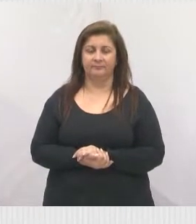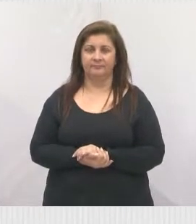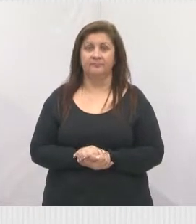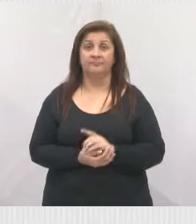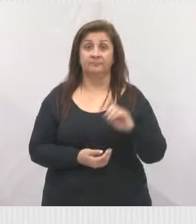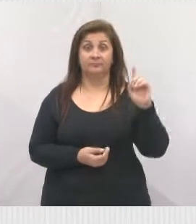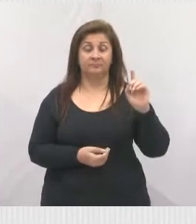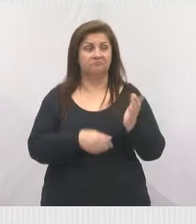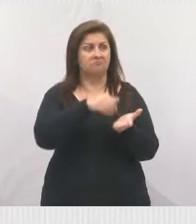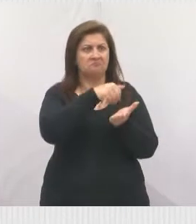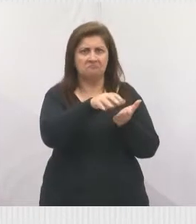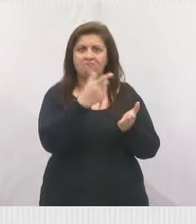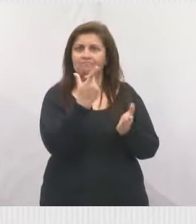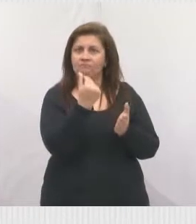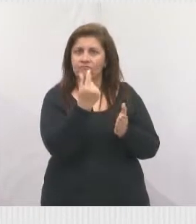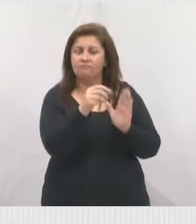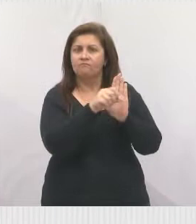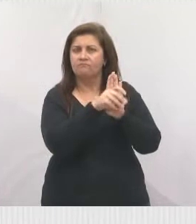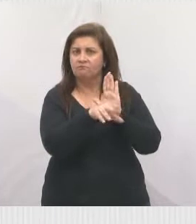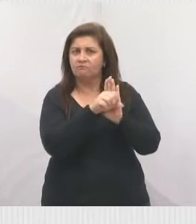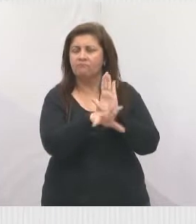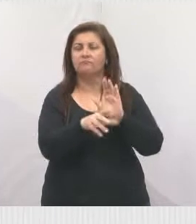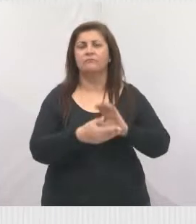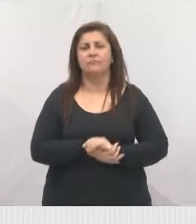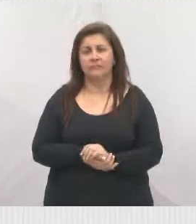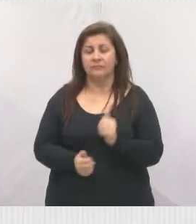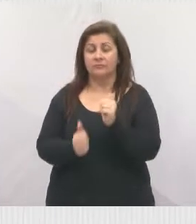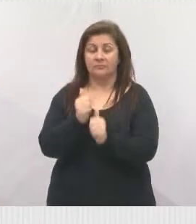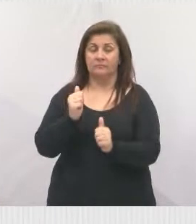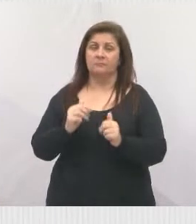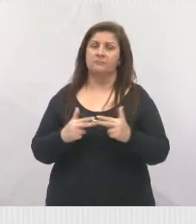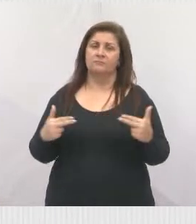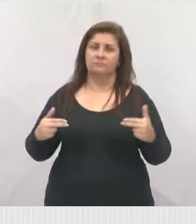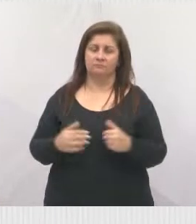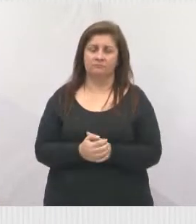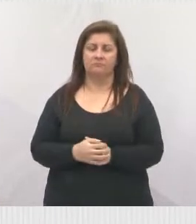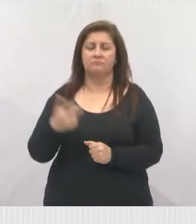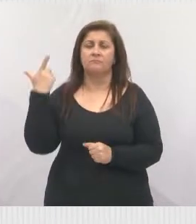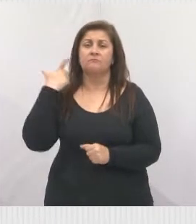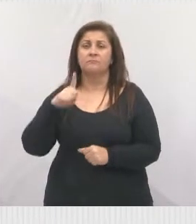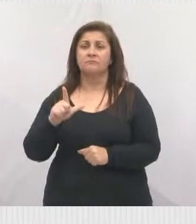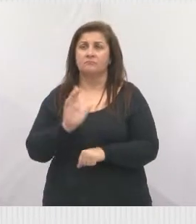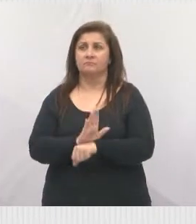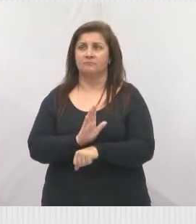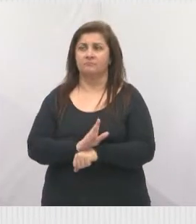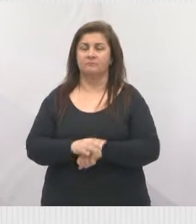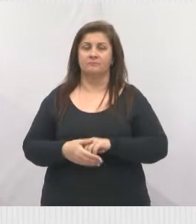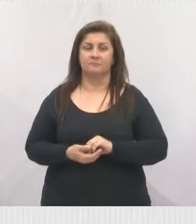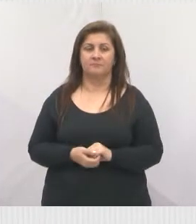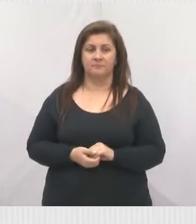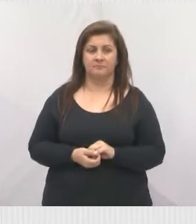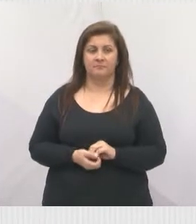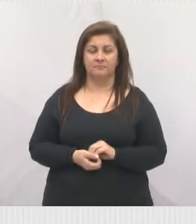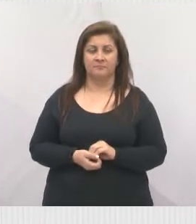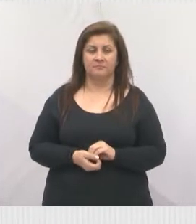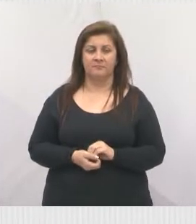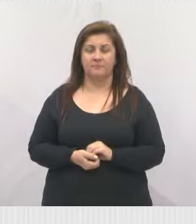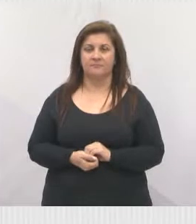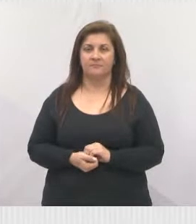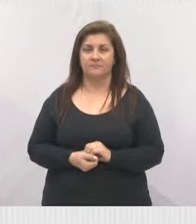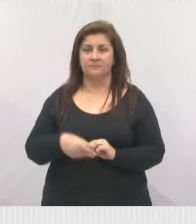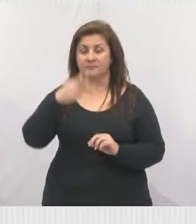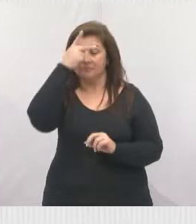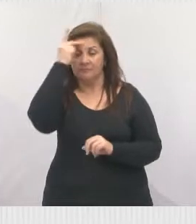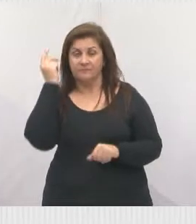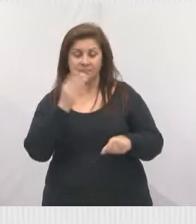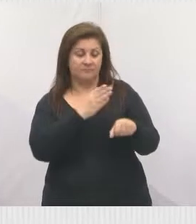mais mandei emenda impositiva para o esporte, para que pudesse proporcionar isso, né, para as pessoas que